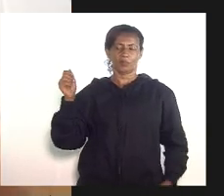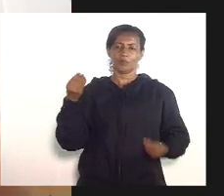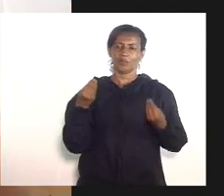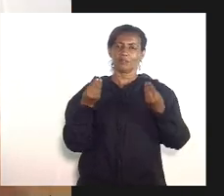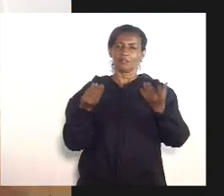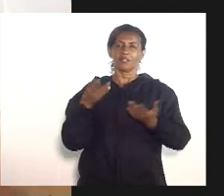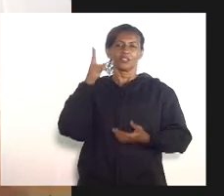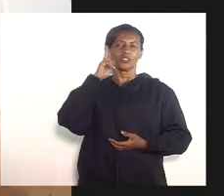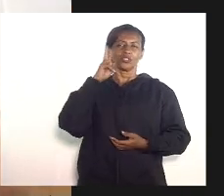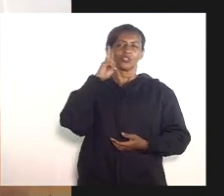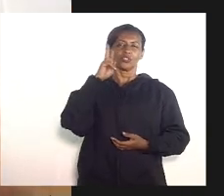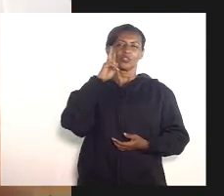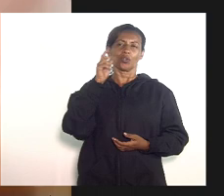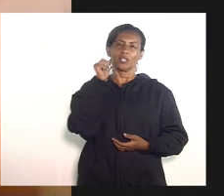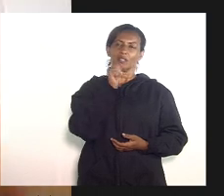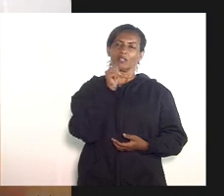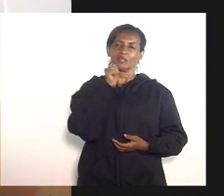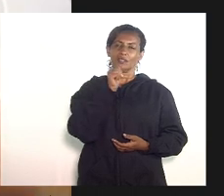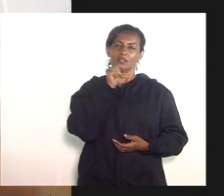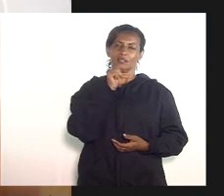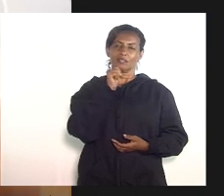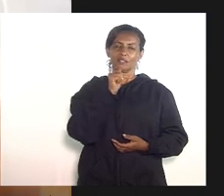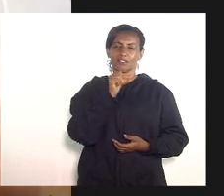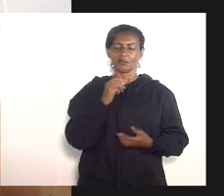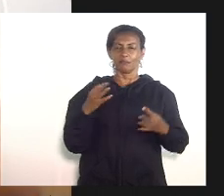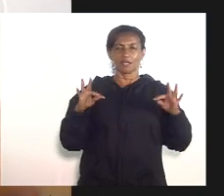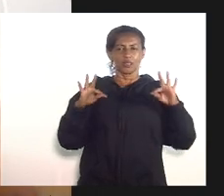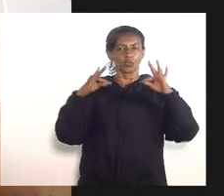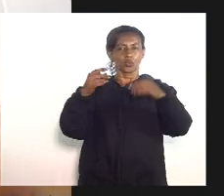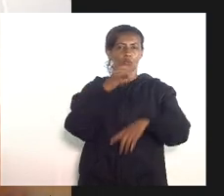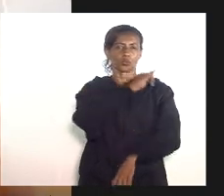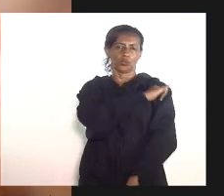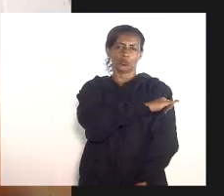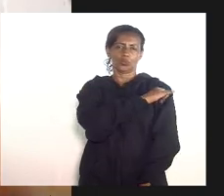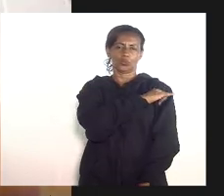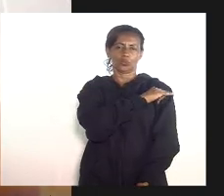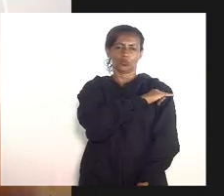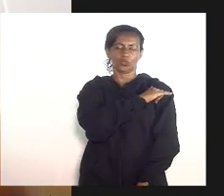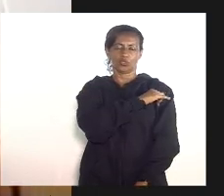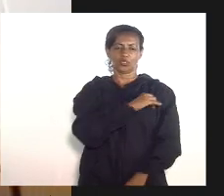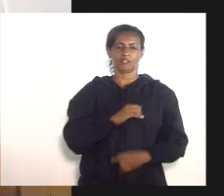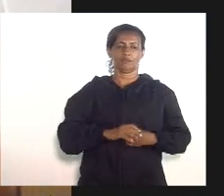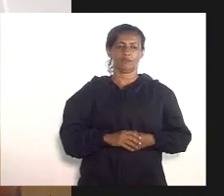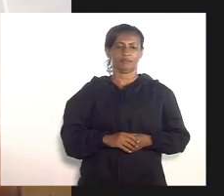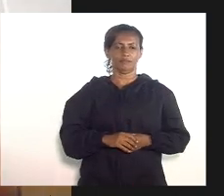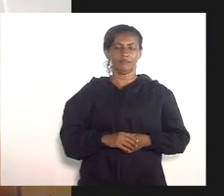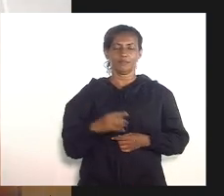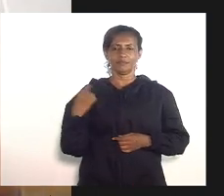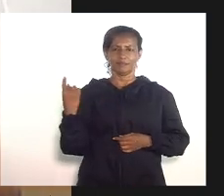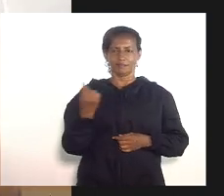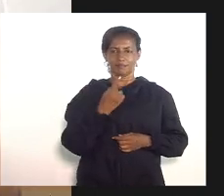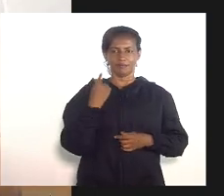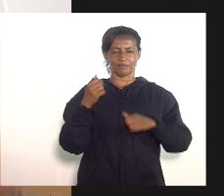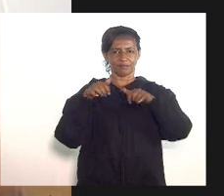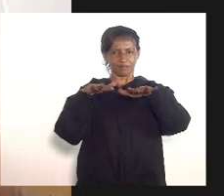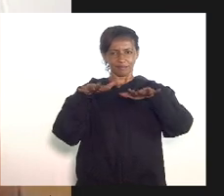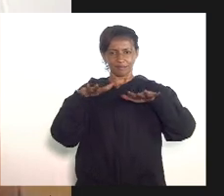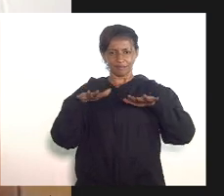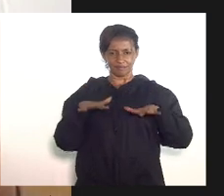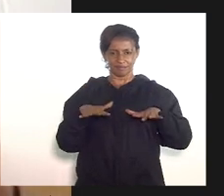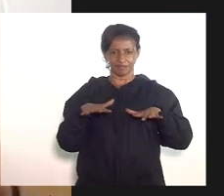história dessa grande vassourense para todos do estado do Rio de Janeiro através da nossa sessão da Câmara